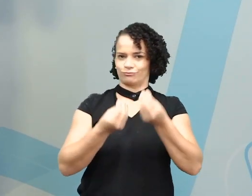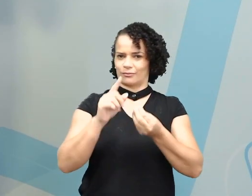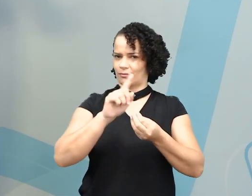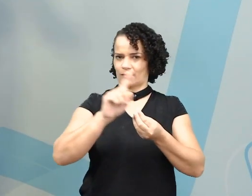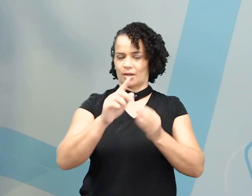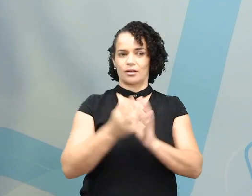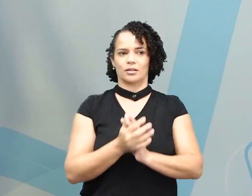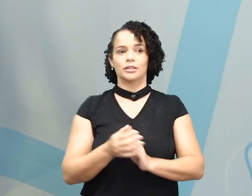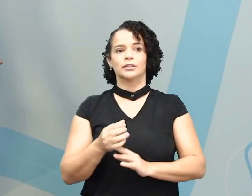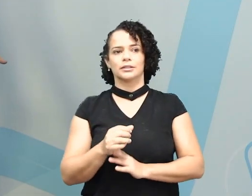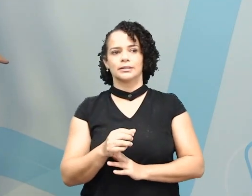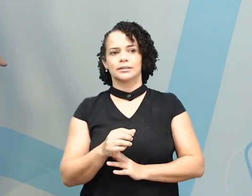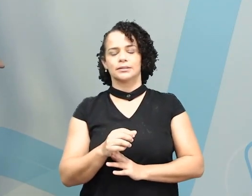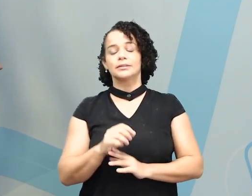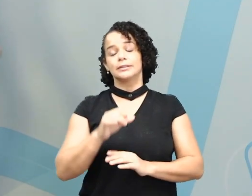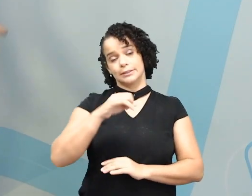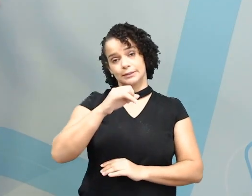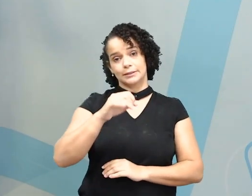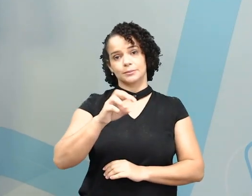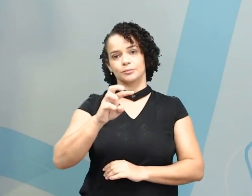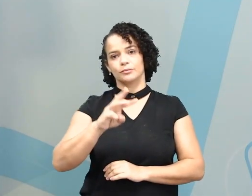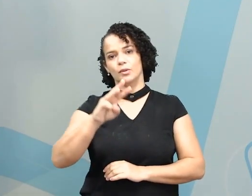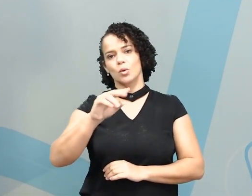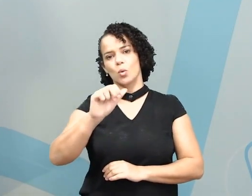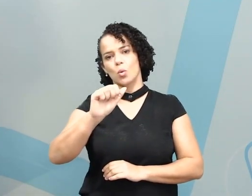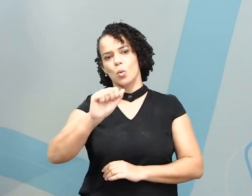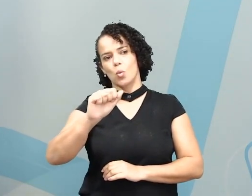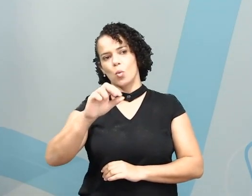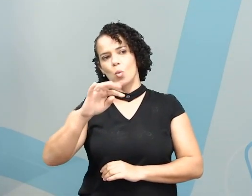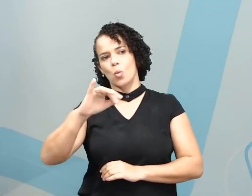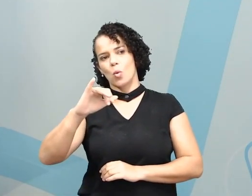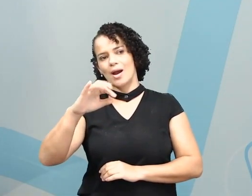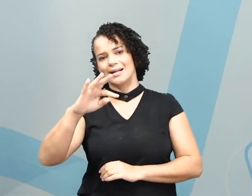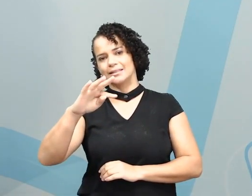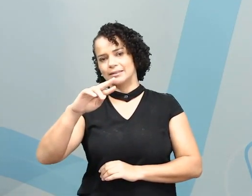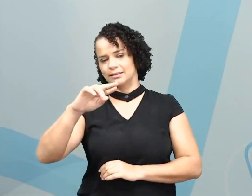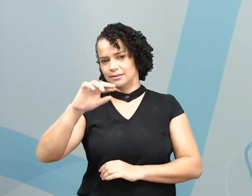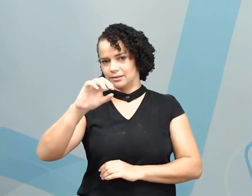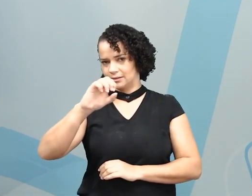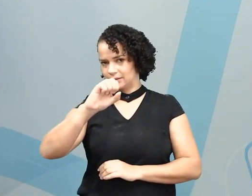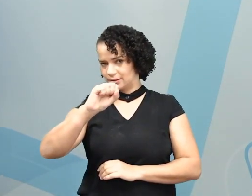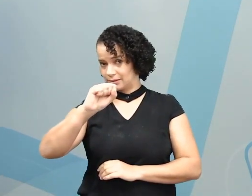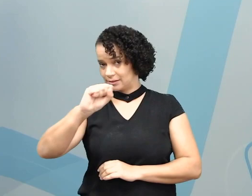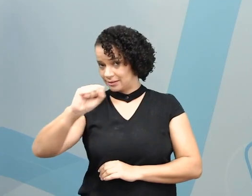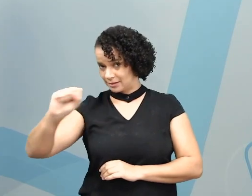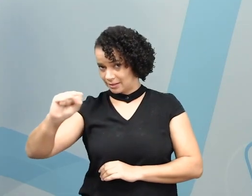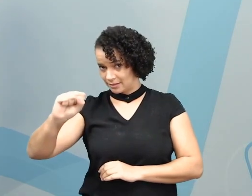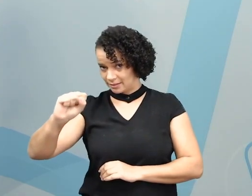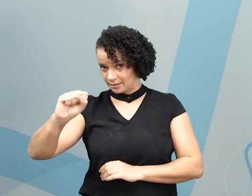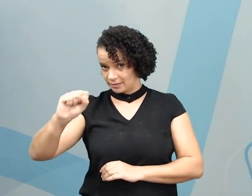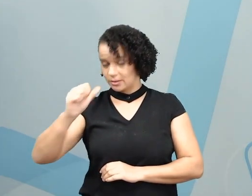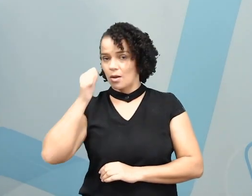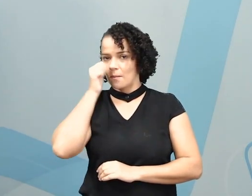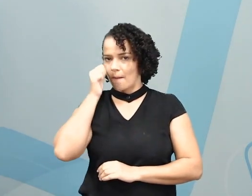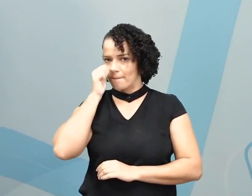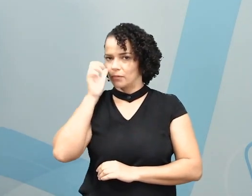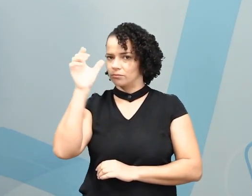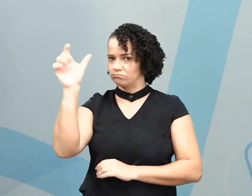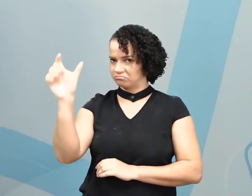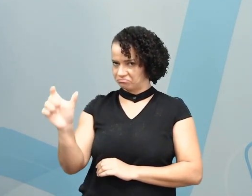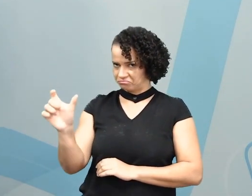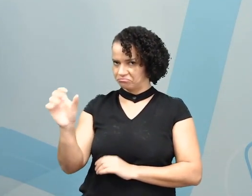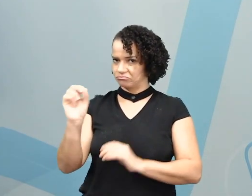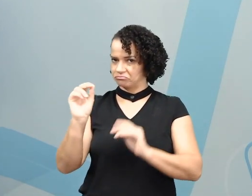a waitress. Repitam comigo. Waitress. Mais uma vez. Waitress.